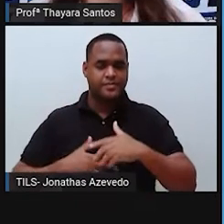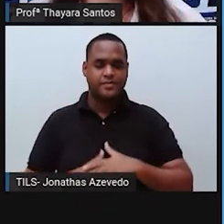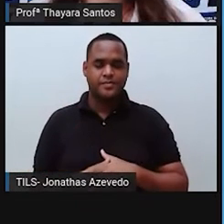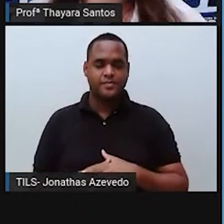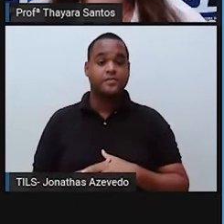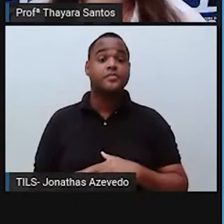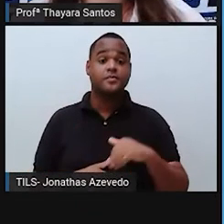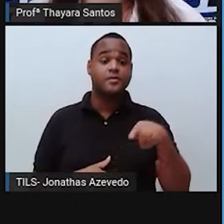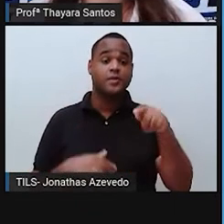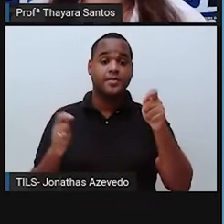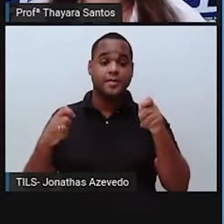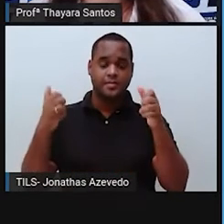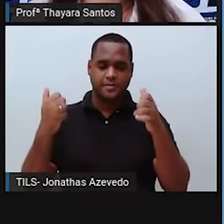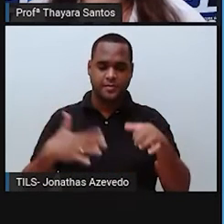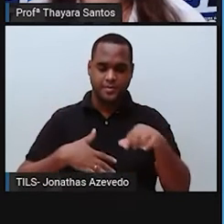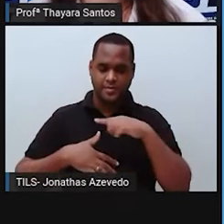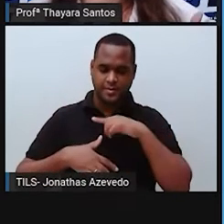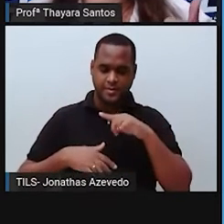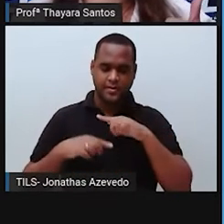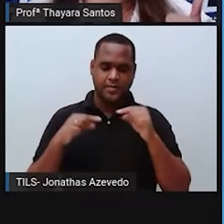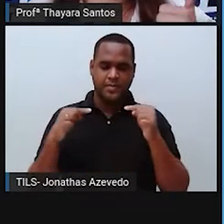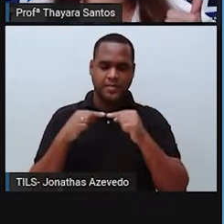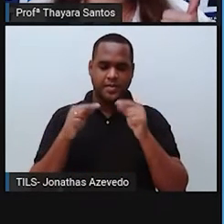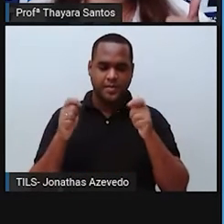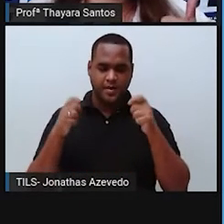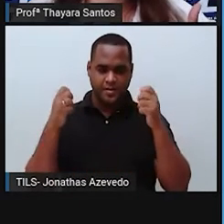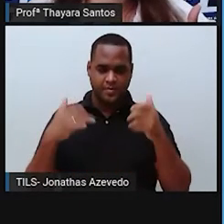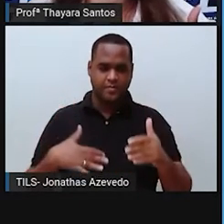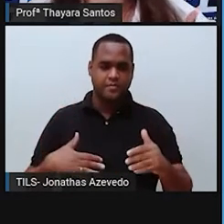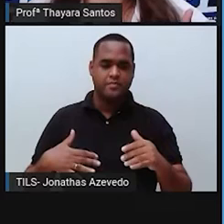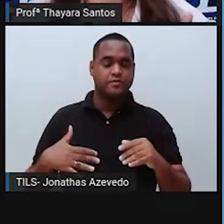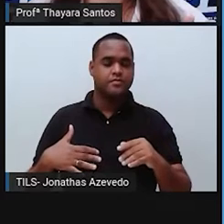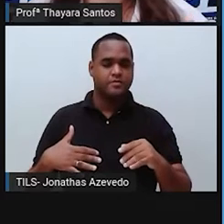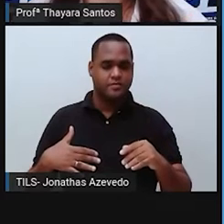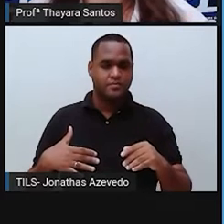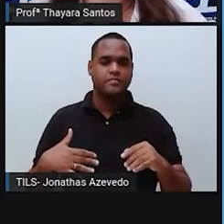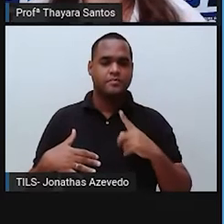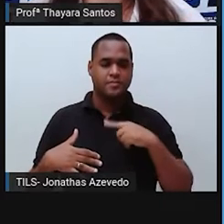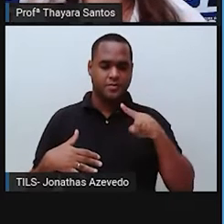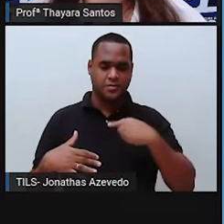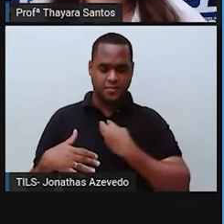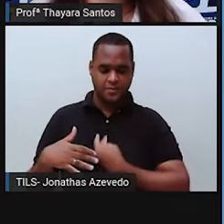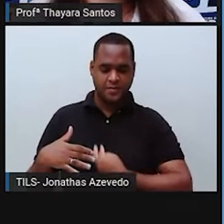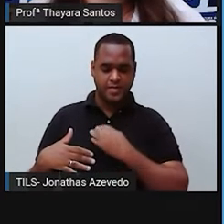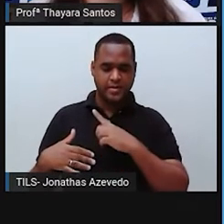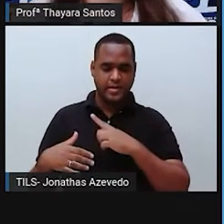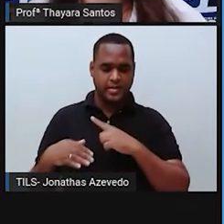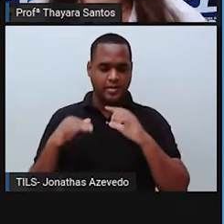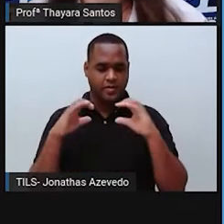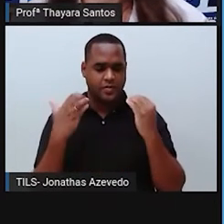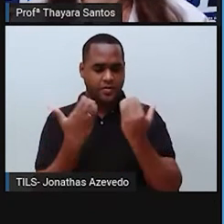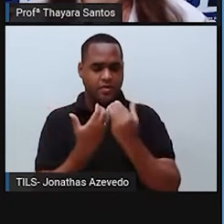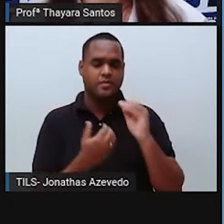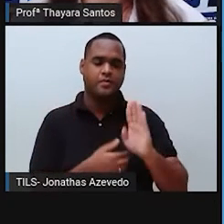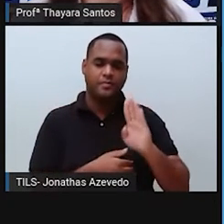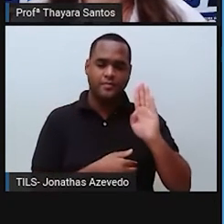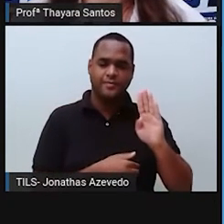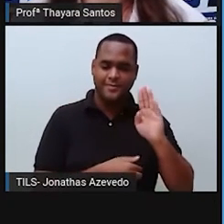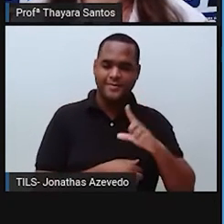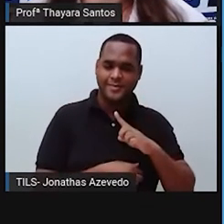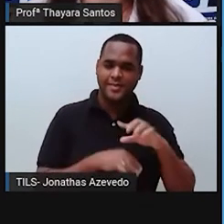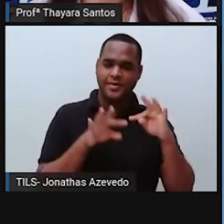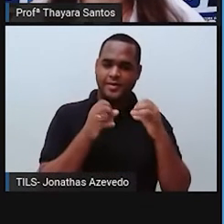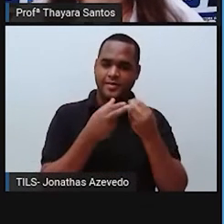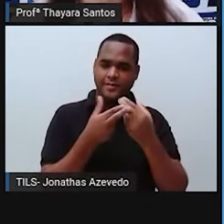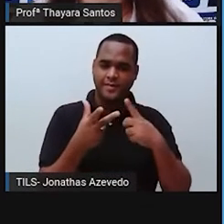gente tem nos biomas que levar em consideração os fatores bióticos, que são os seres vivos, as comunidades biológicas, e também os